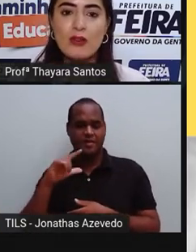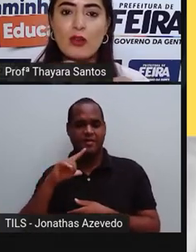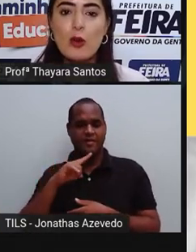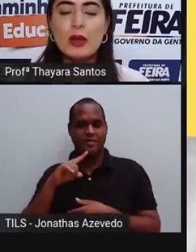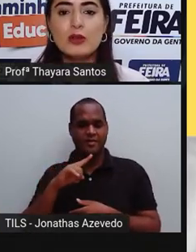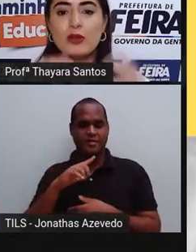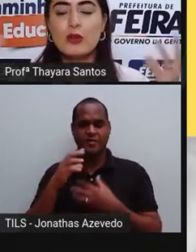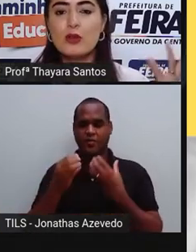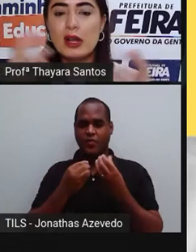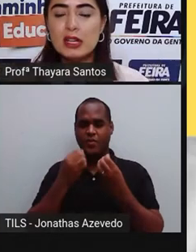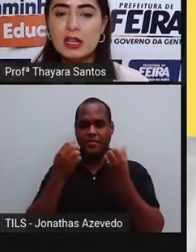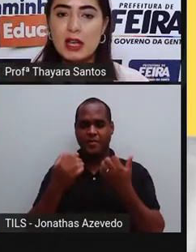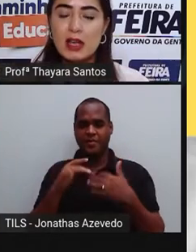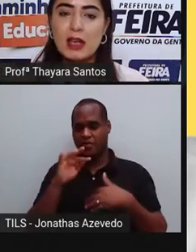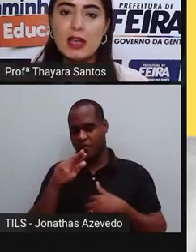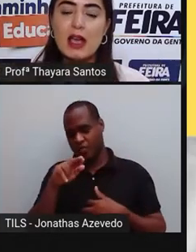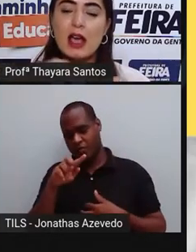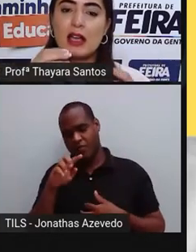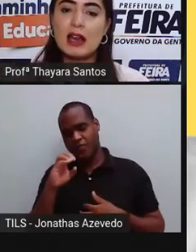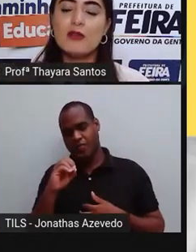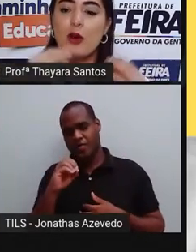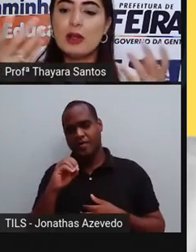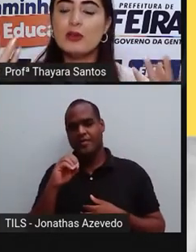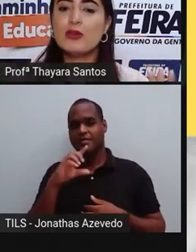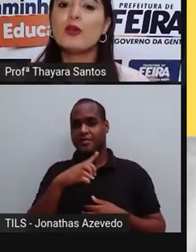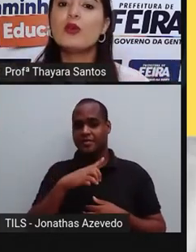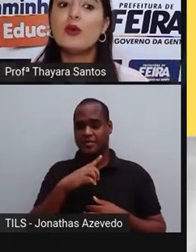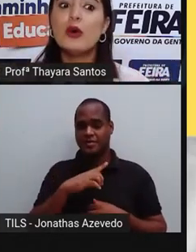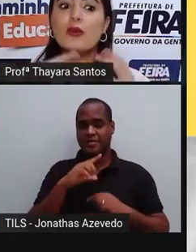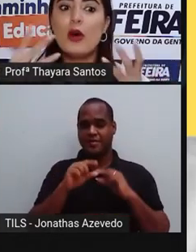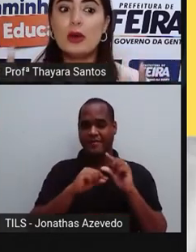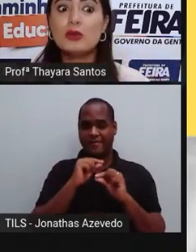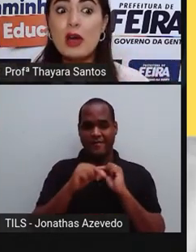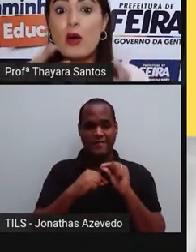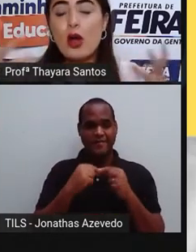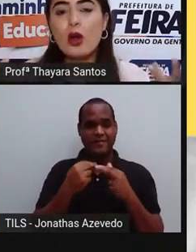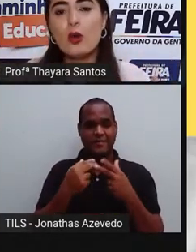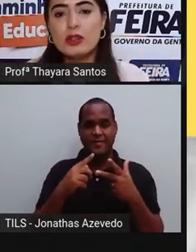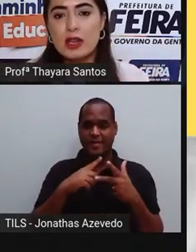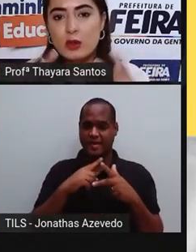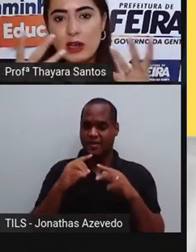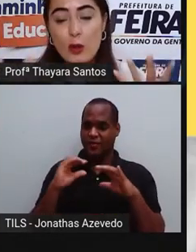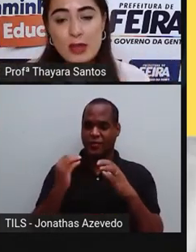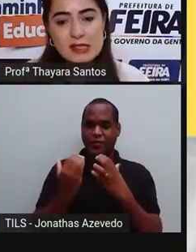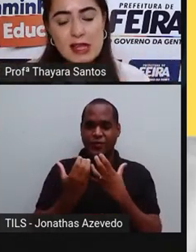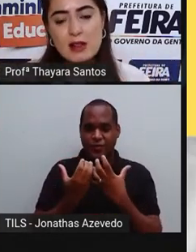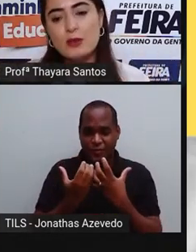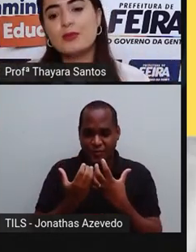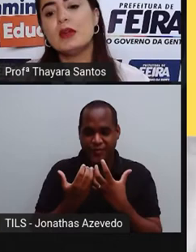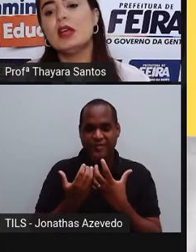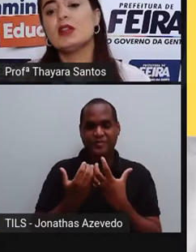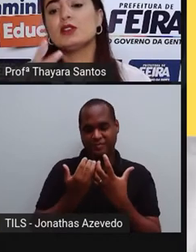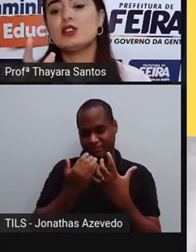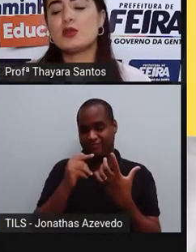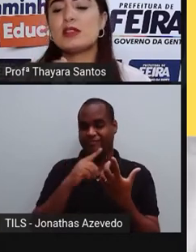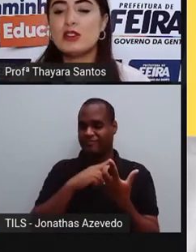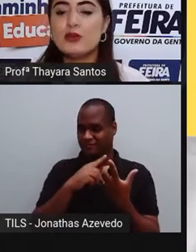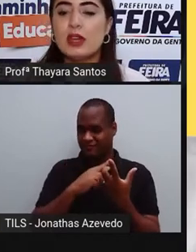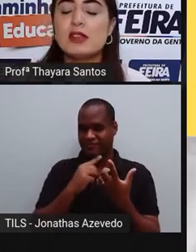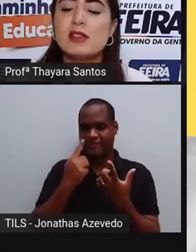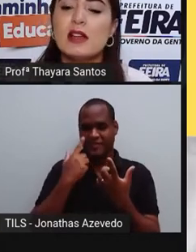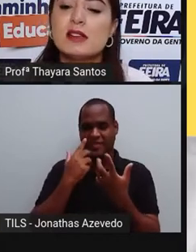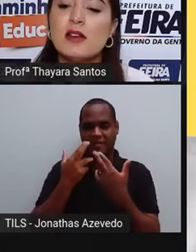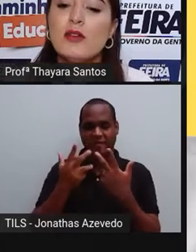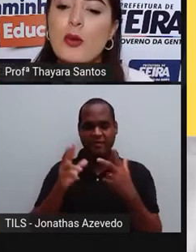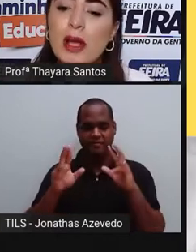a forma do fungo ali, aquela forma do fungo formando uma colônia. Aquilo ali é o micélio. Então a gente consegue